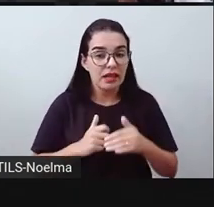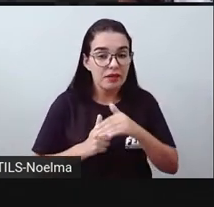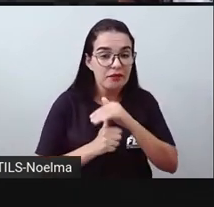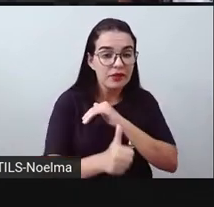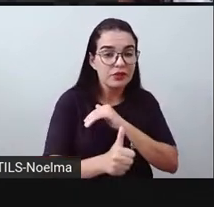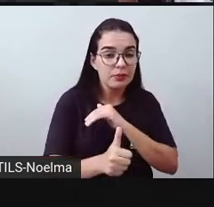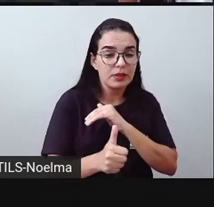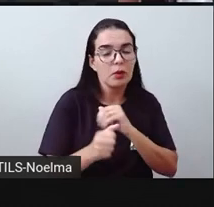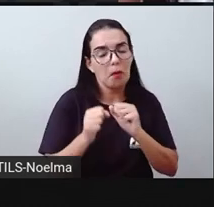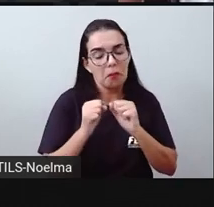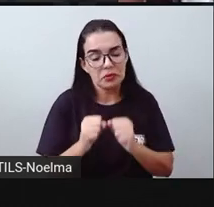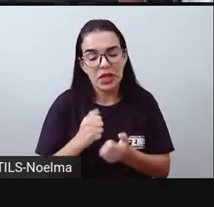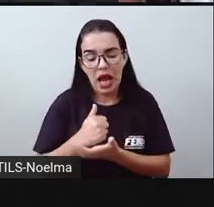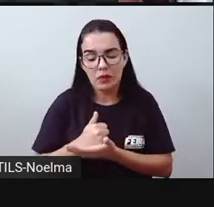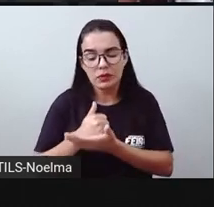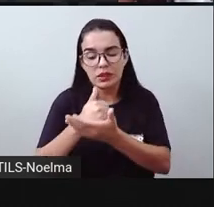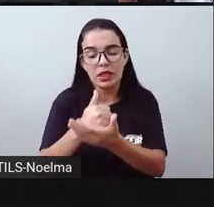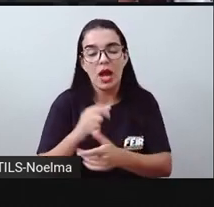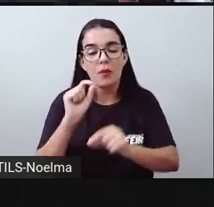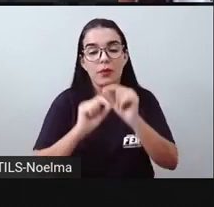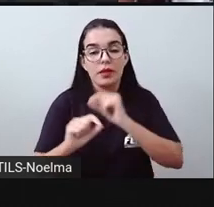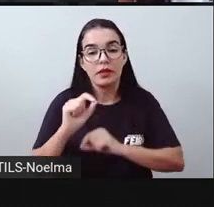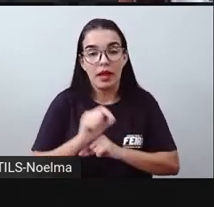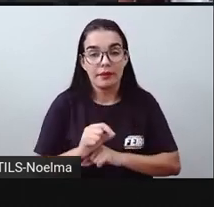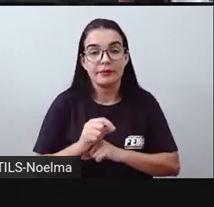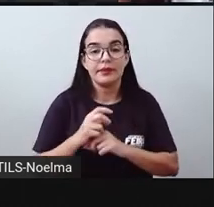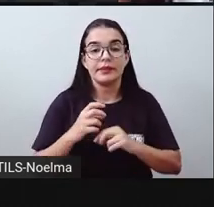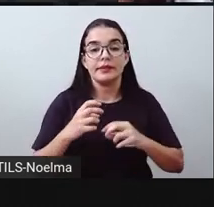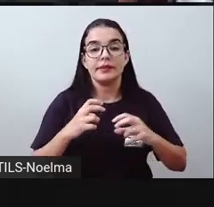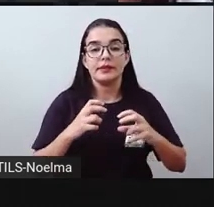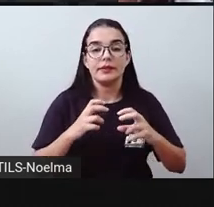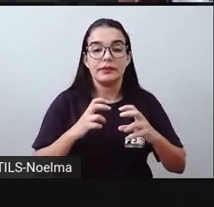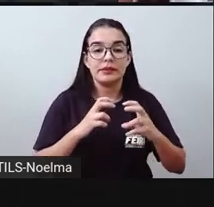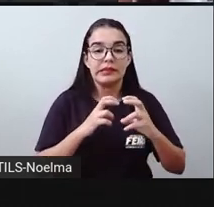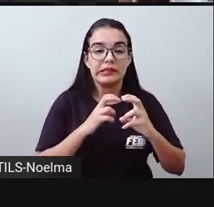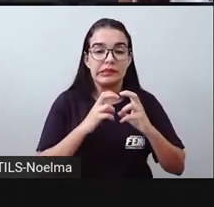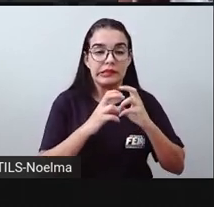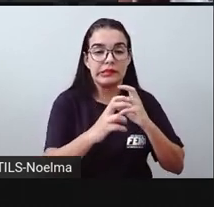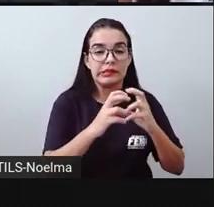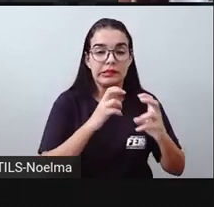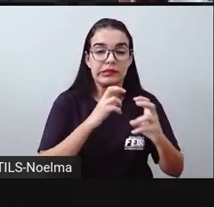transporte, né? Das cargas, inclusive em relação ao preço, né?